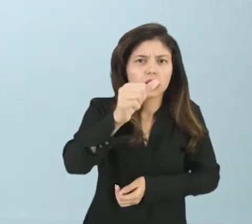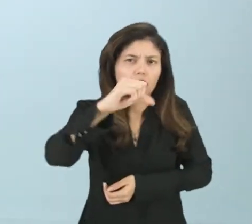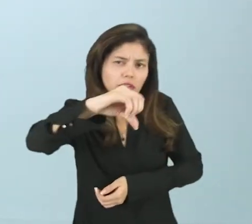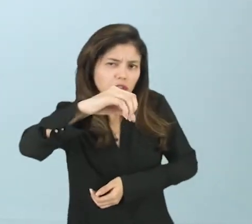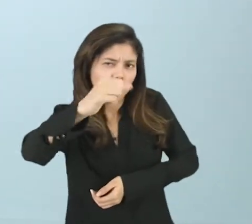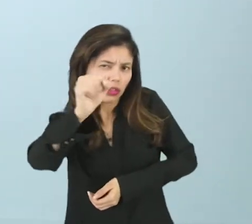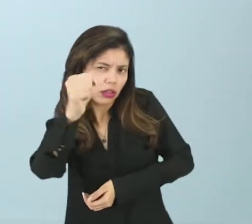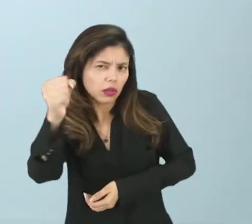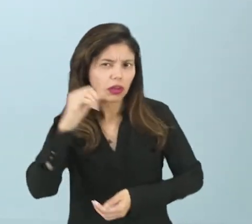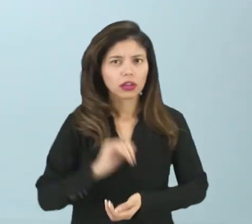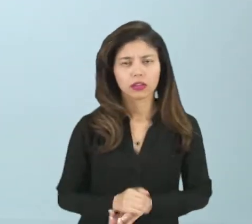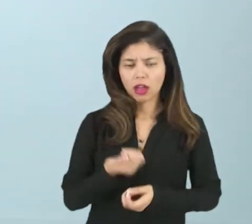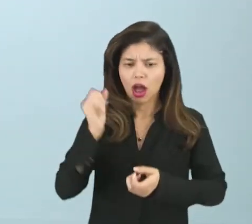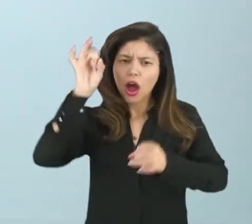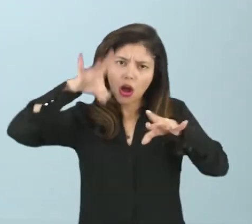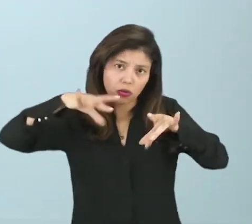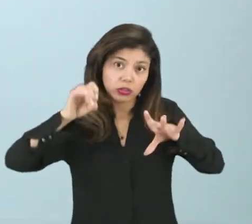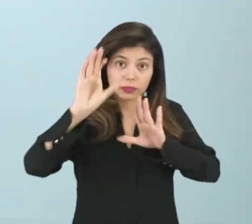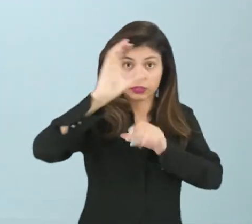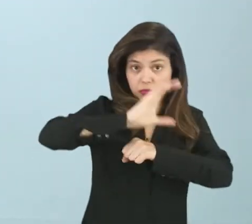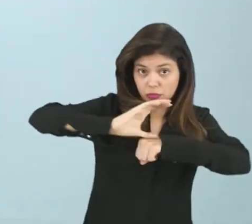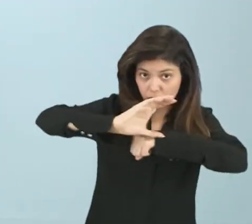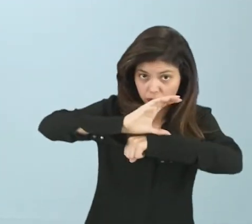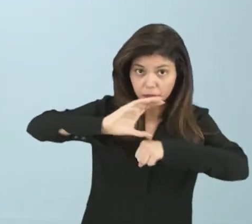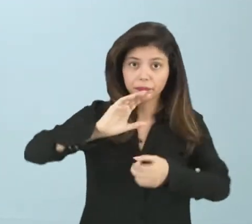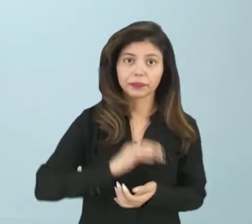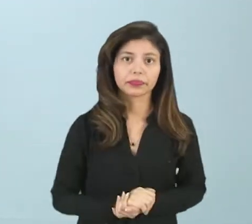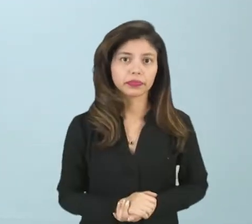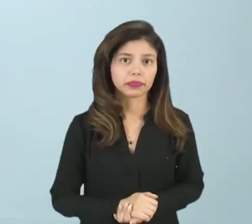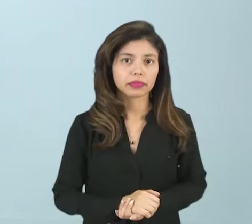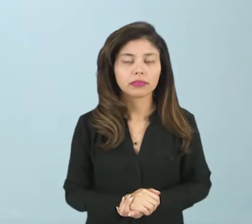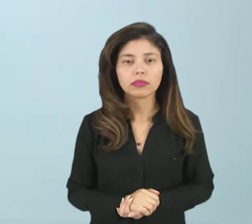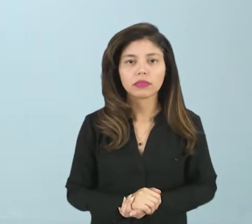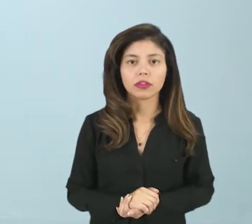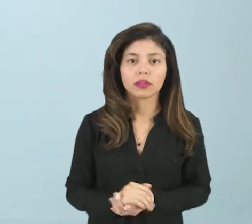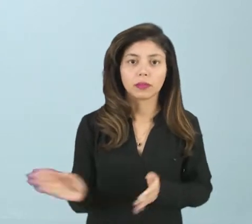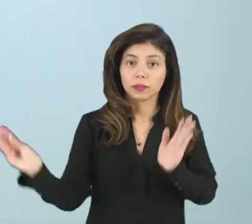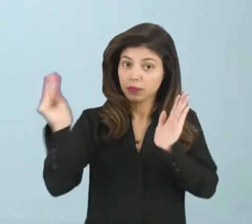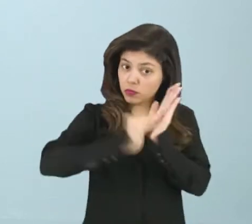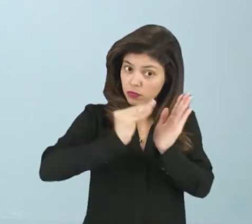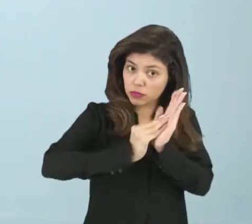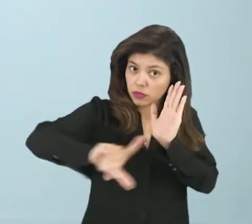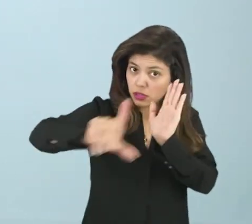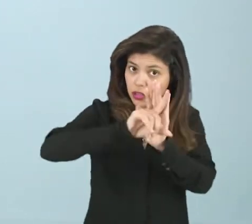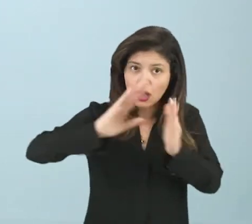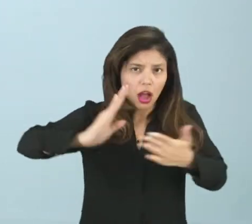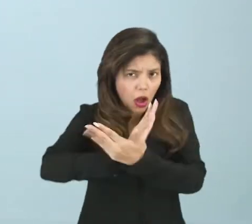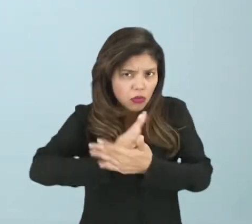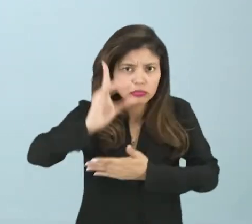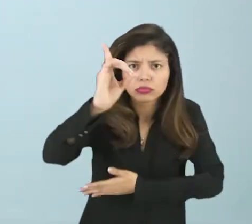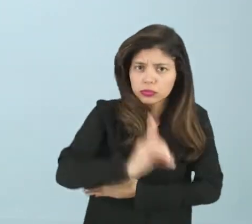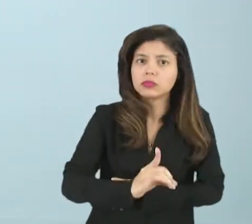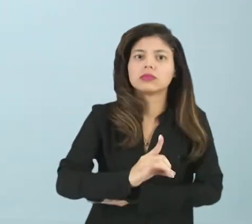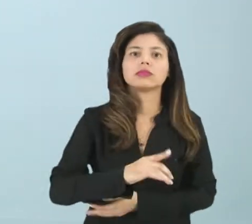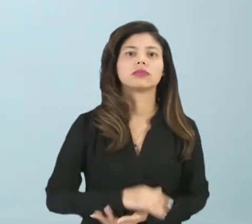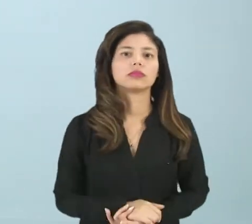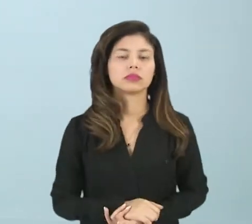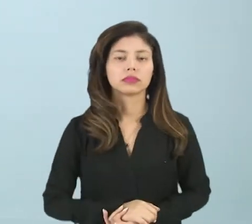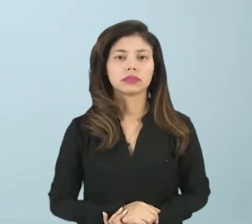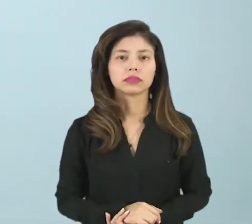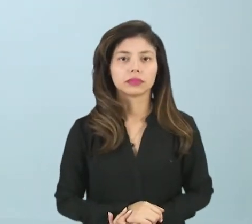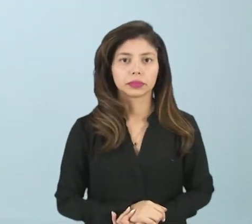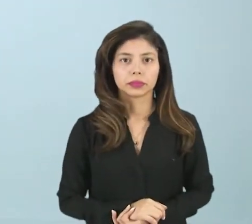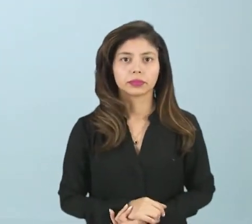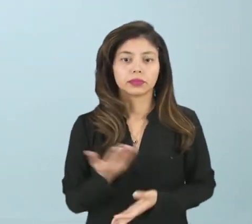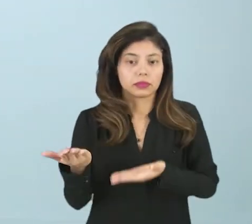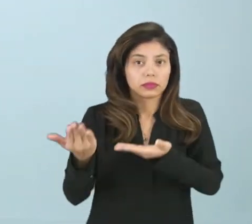que foi a última nossa grande constituição, foi colocado na lei alguns direitos, direitos